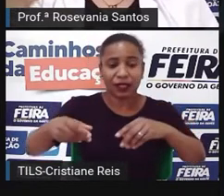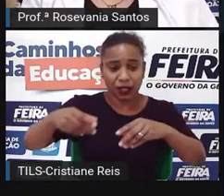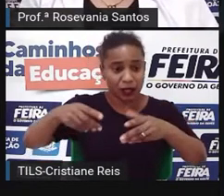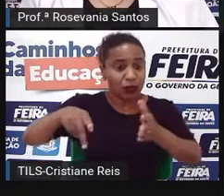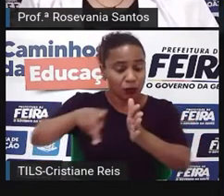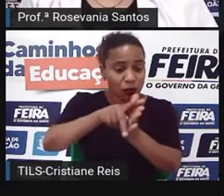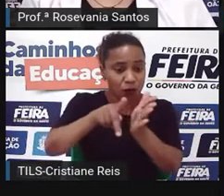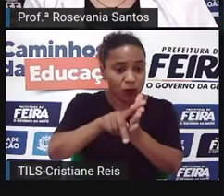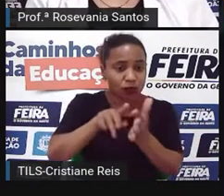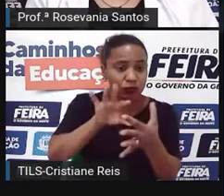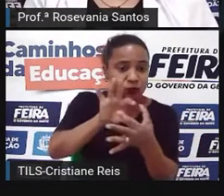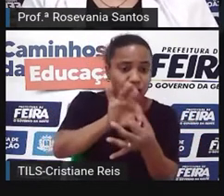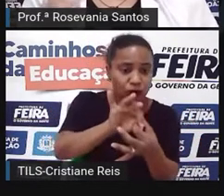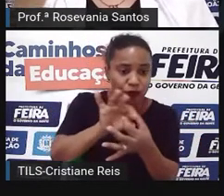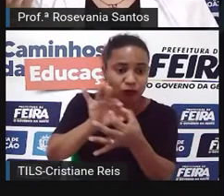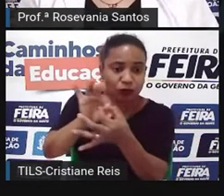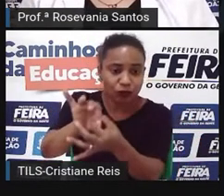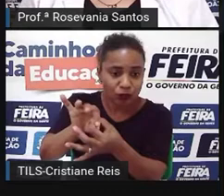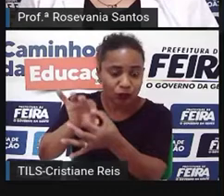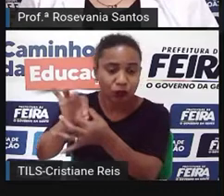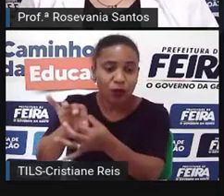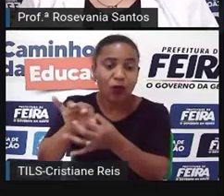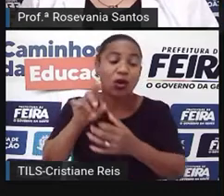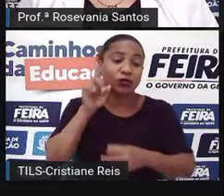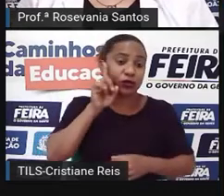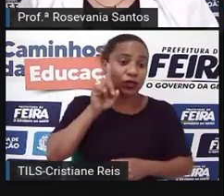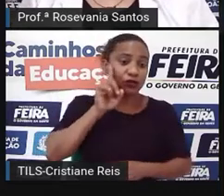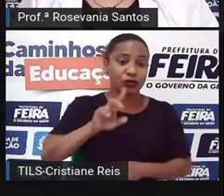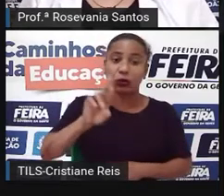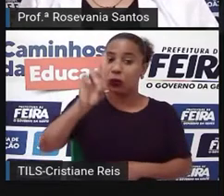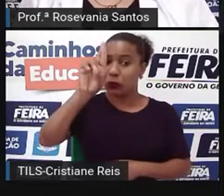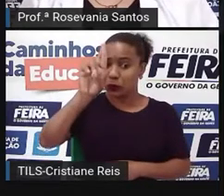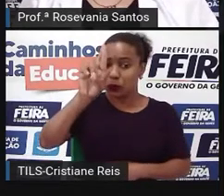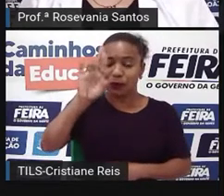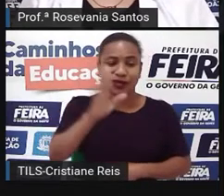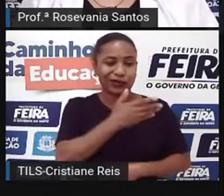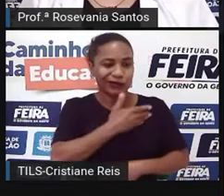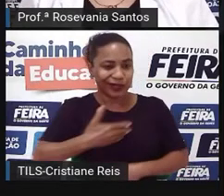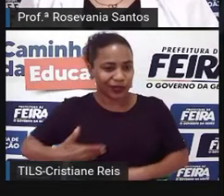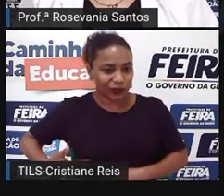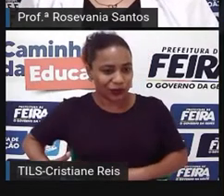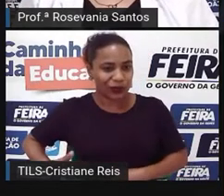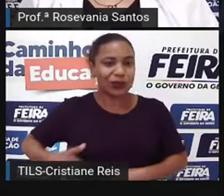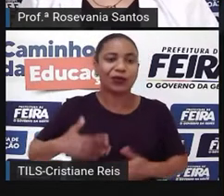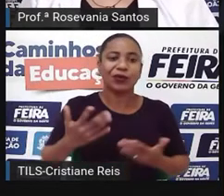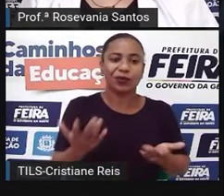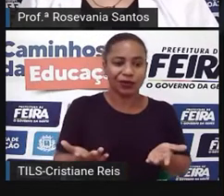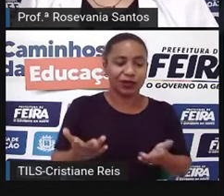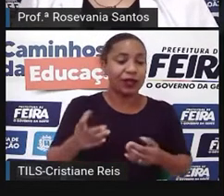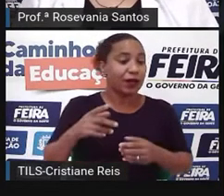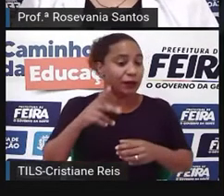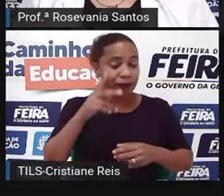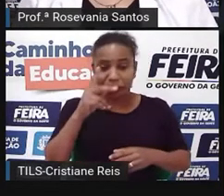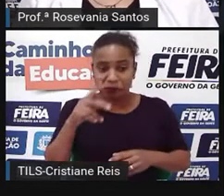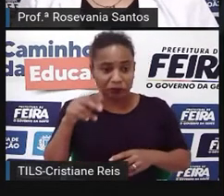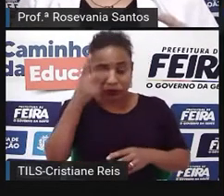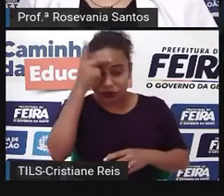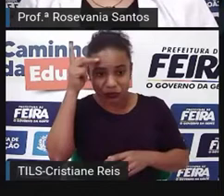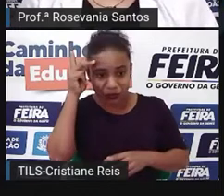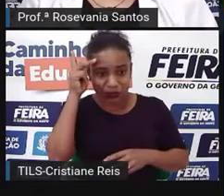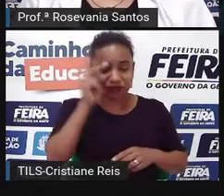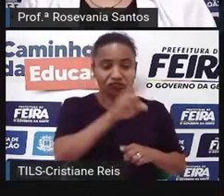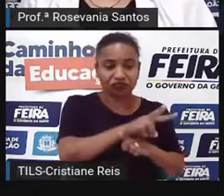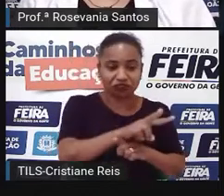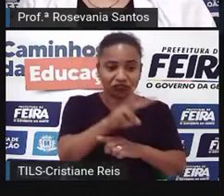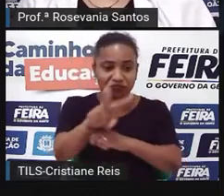administrativas, aí já recebe um governador, né, ali para aquele estado, já vem os políticos dali, então, os Estados Unidos têm essa